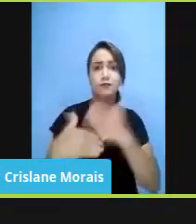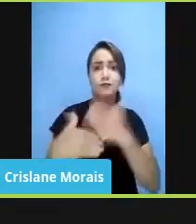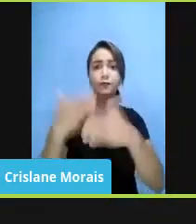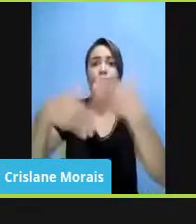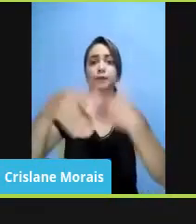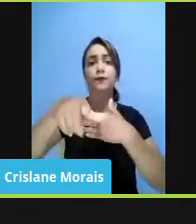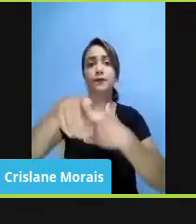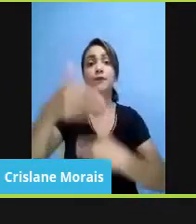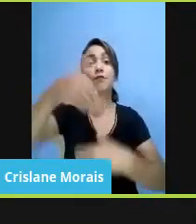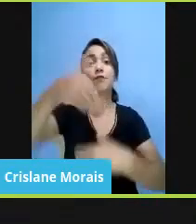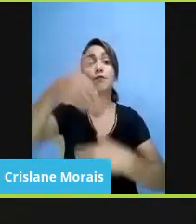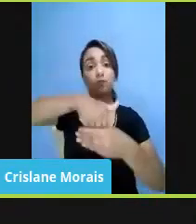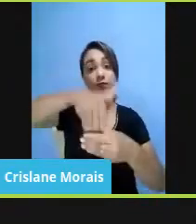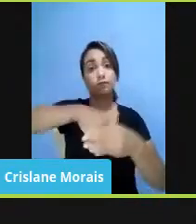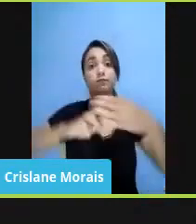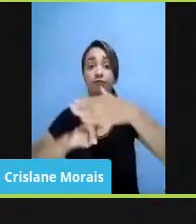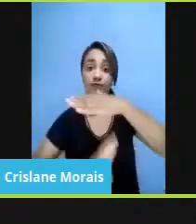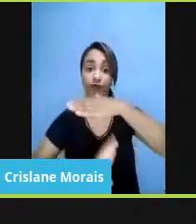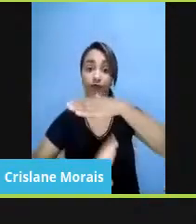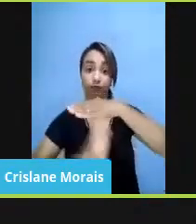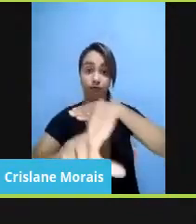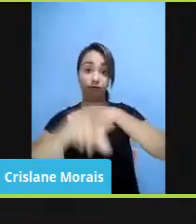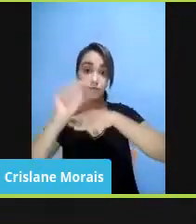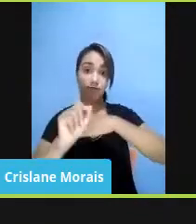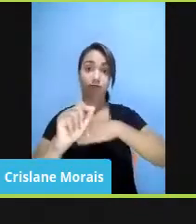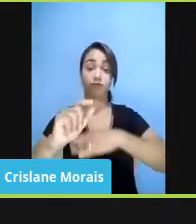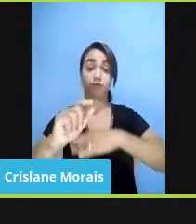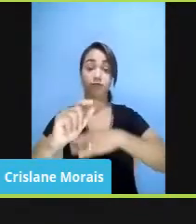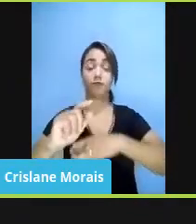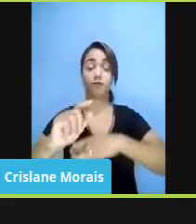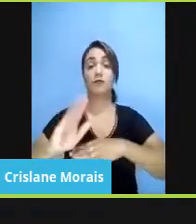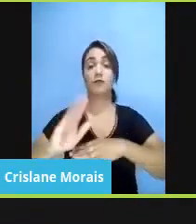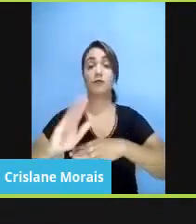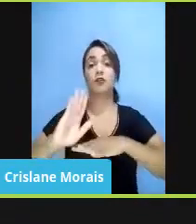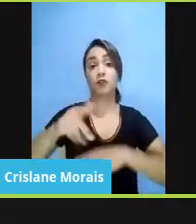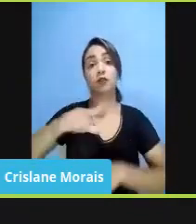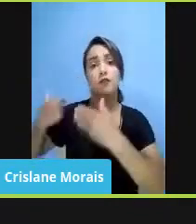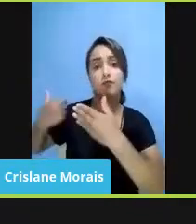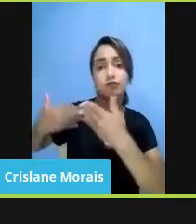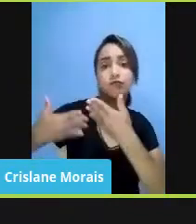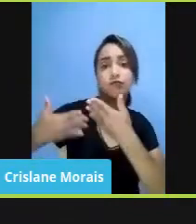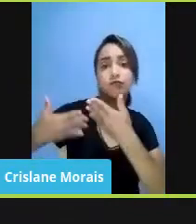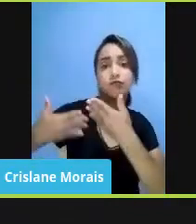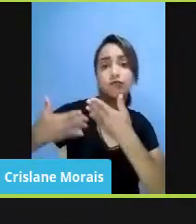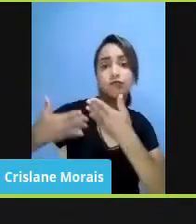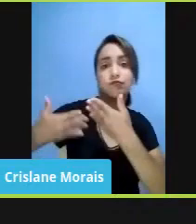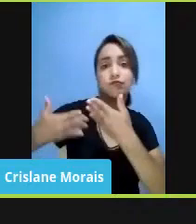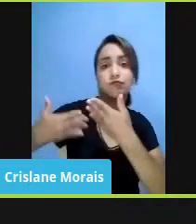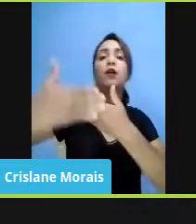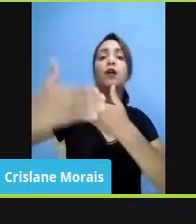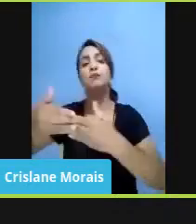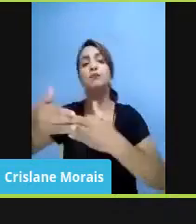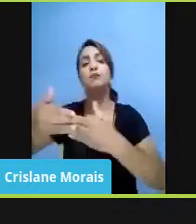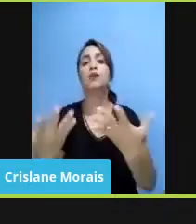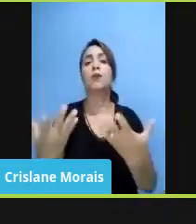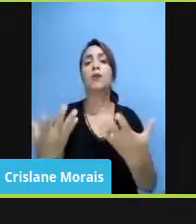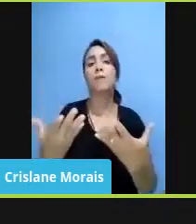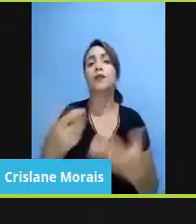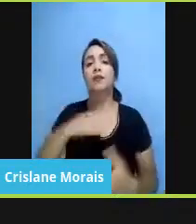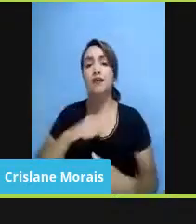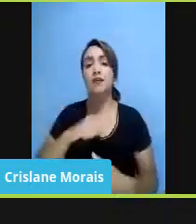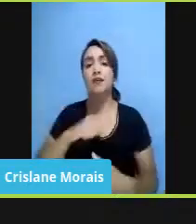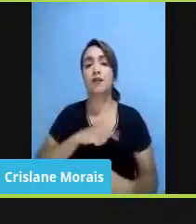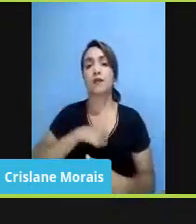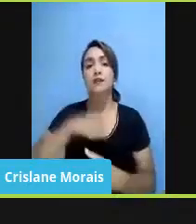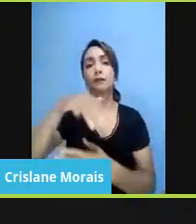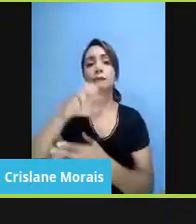dos reitores, que isso foi conquistado ao longo do tempo e que essa medida provisória, ela não podia avançar no modelo que